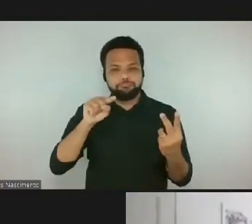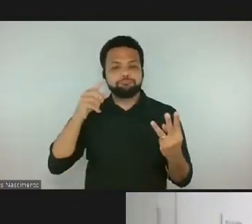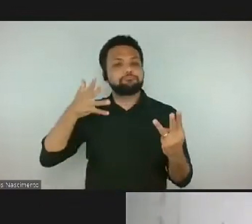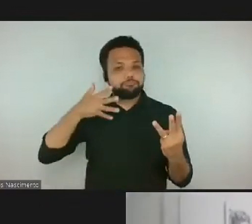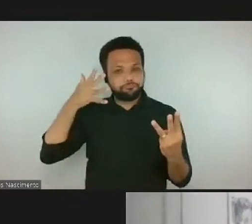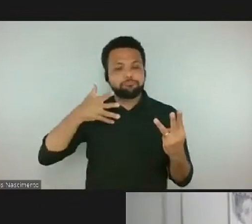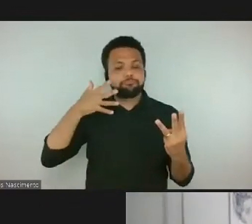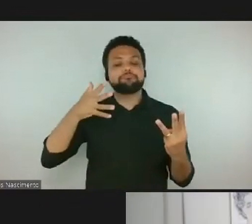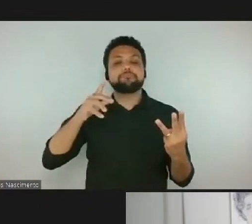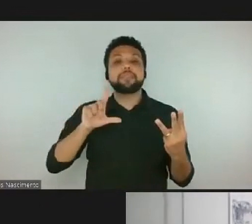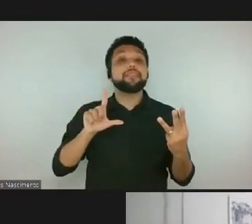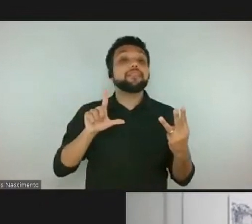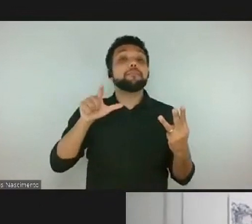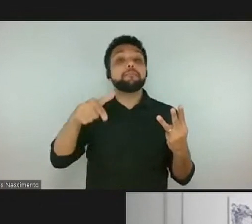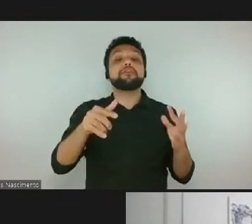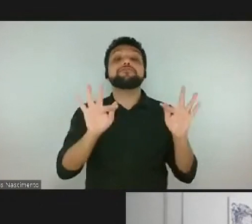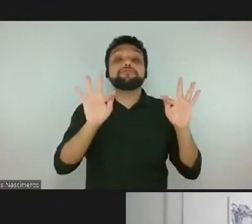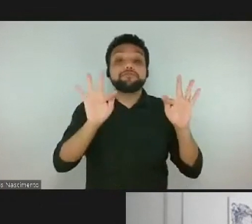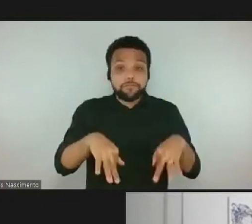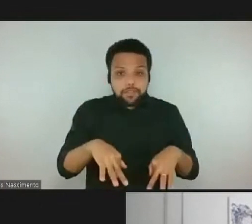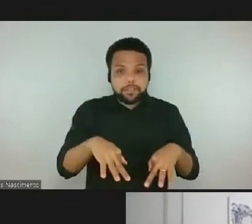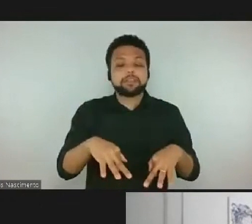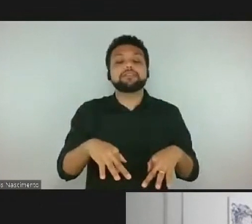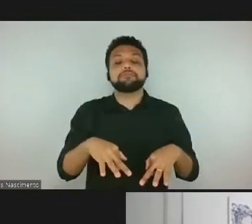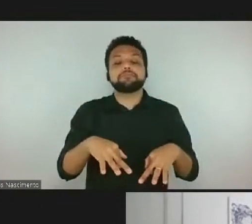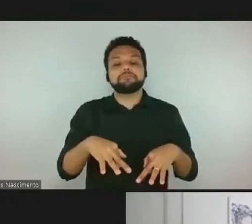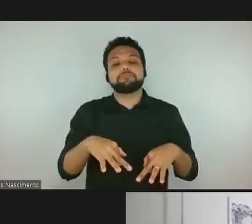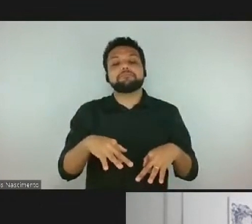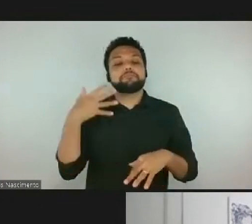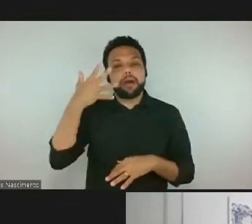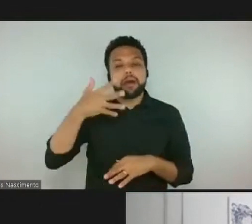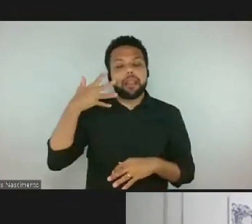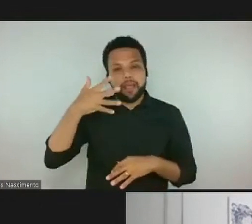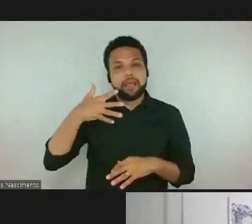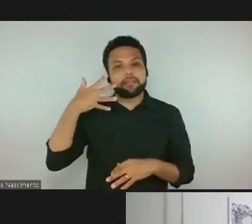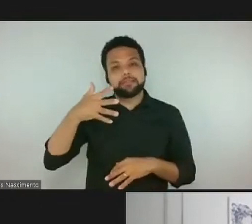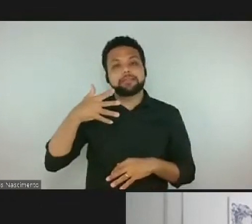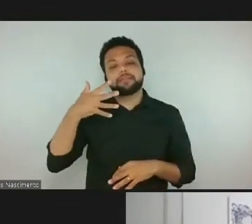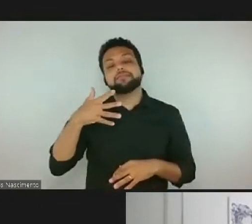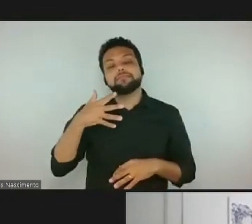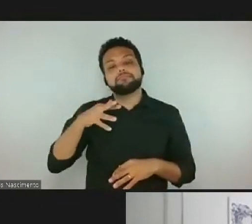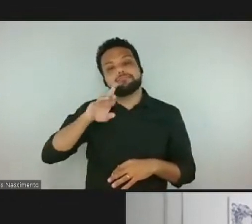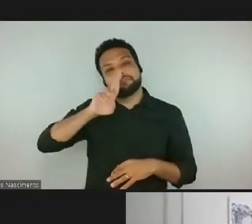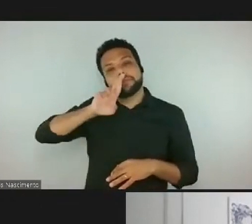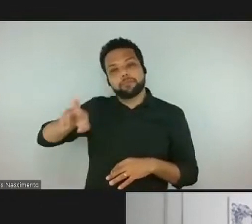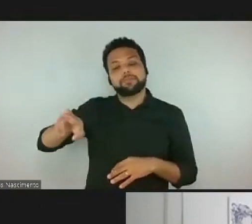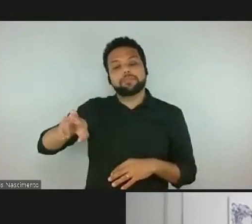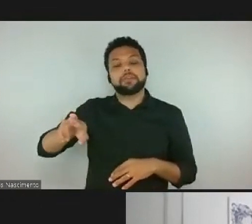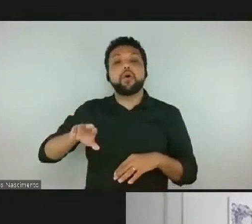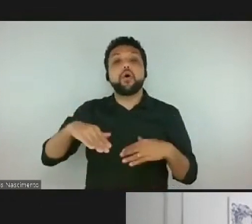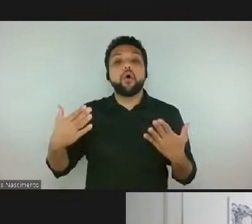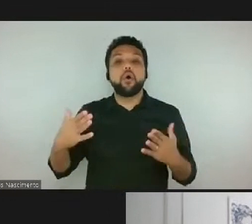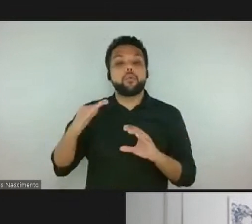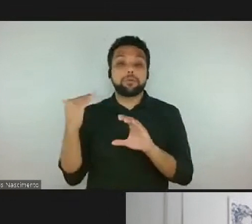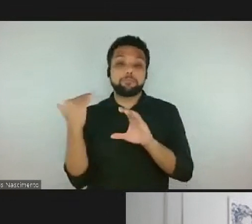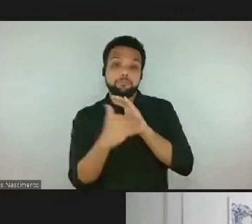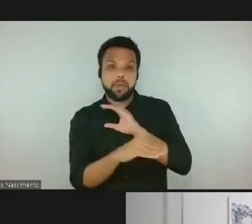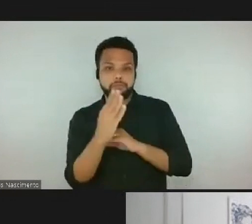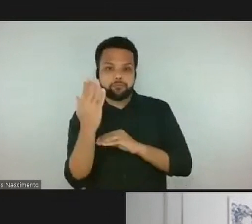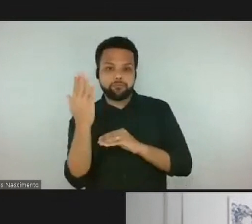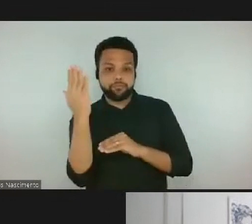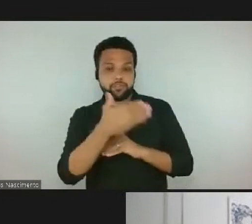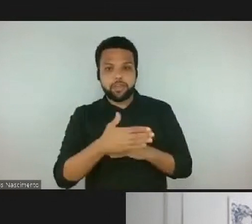responder ou pelo chat ou pelos seus e-mails que nós vamos publicar. A palestra de hoje,